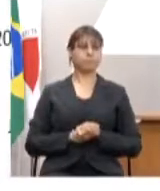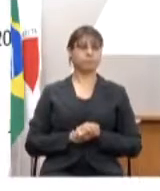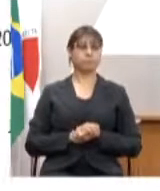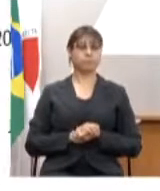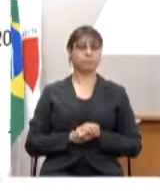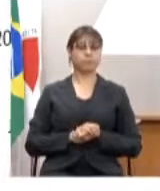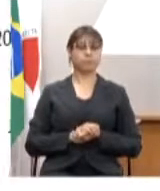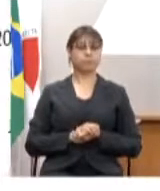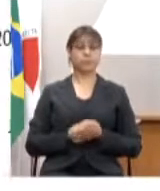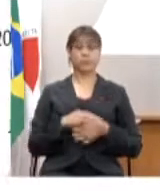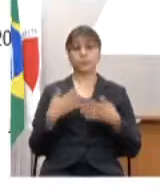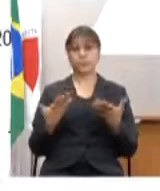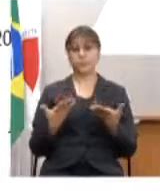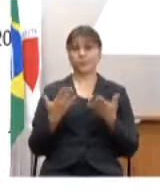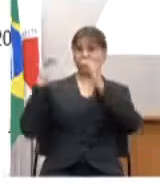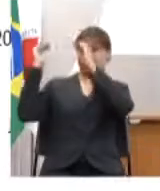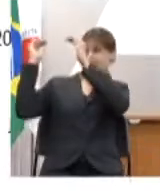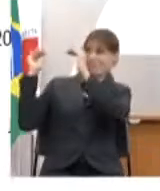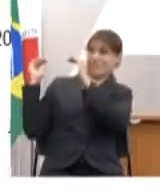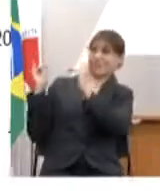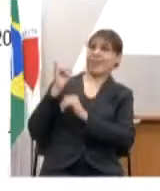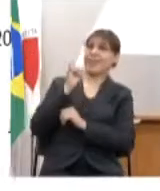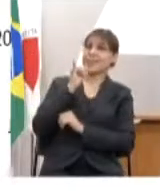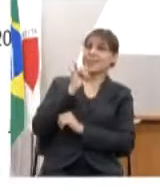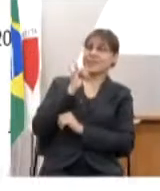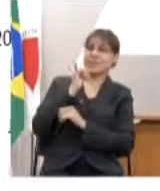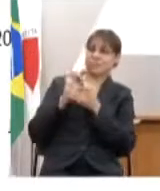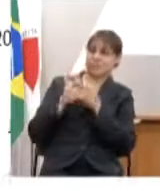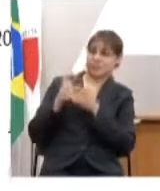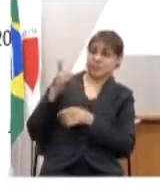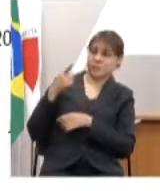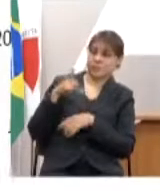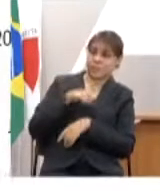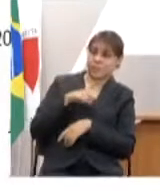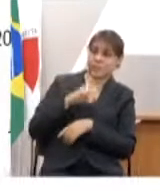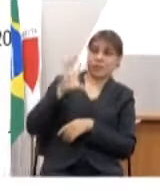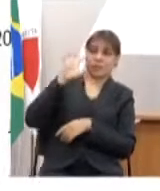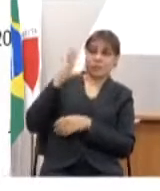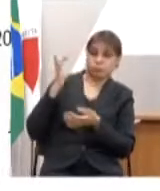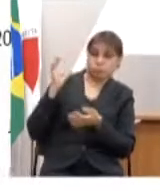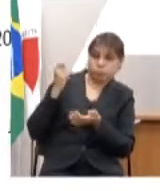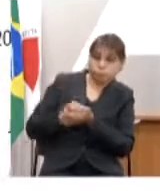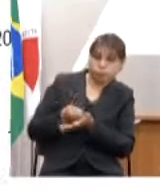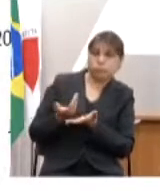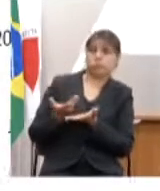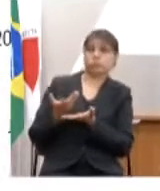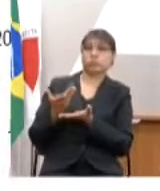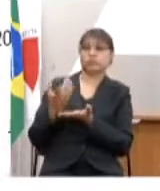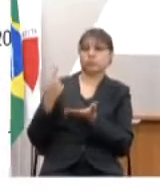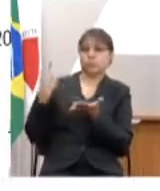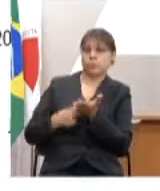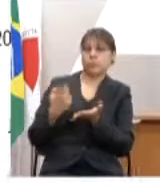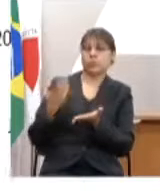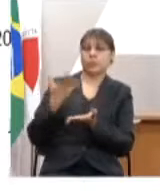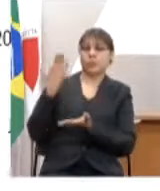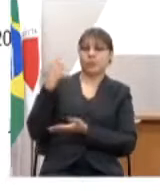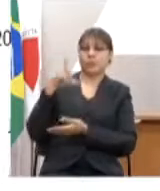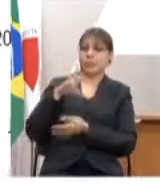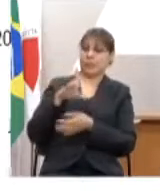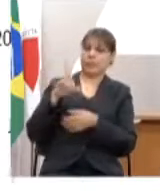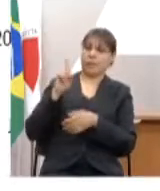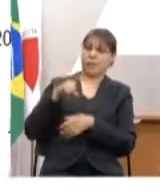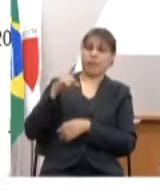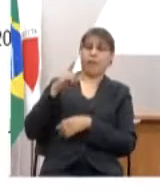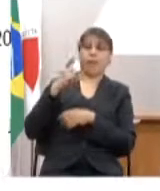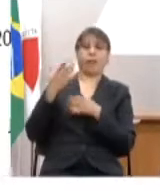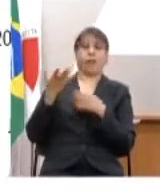então aqui são exemplos de deliberações que o comitê Covid teve que foram marcantes a deliberação do teletrabalho